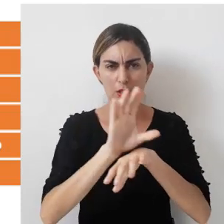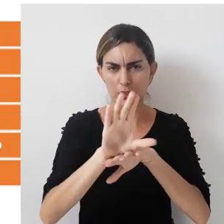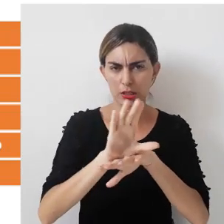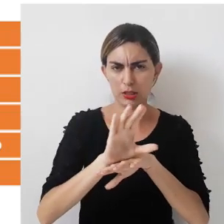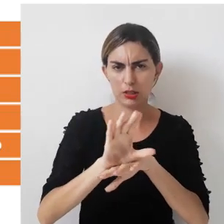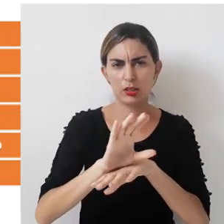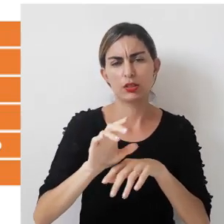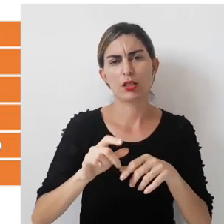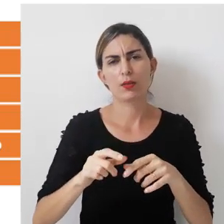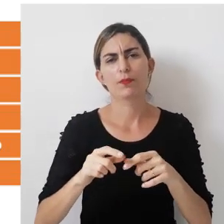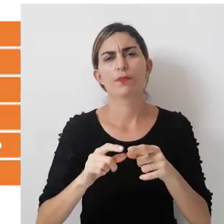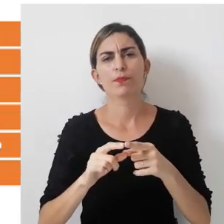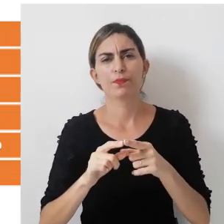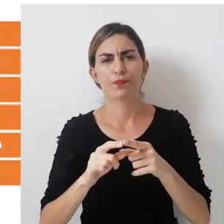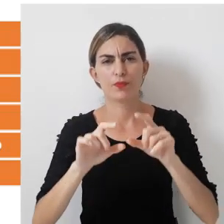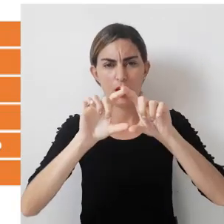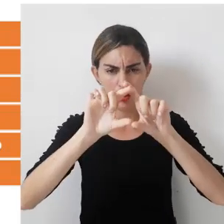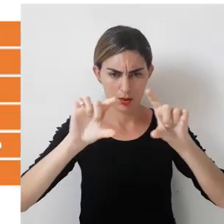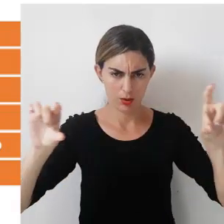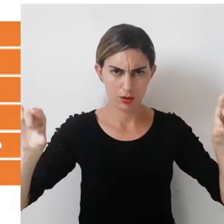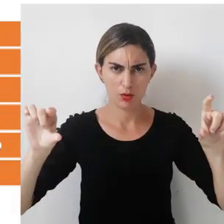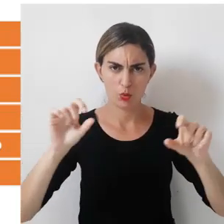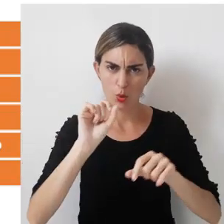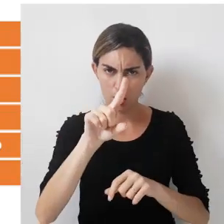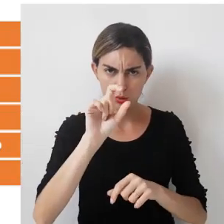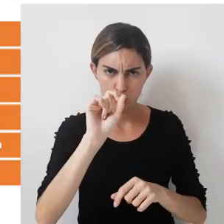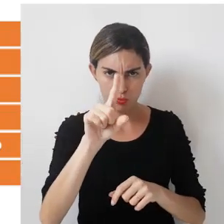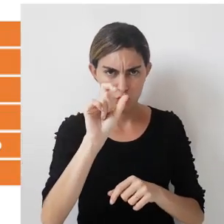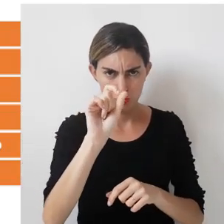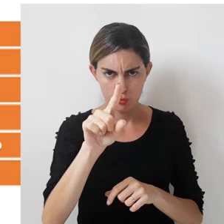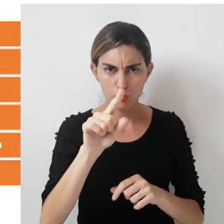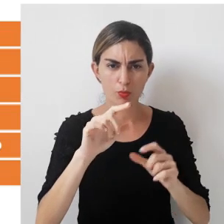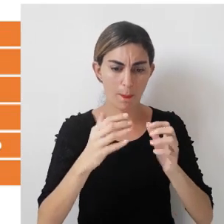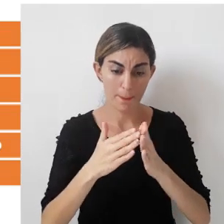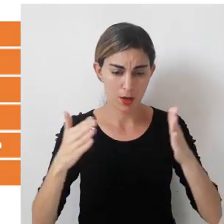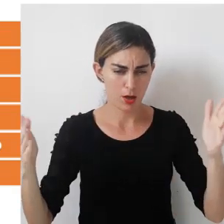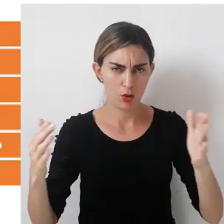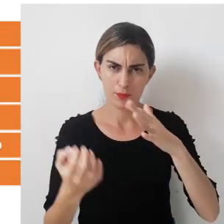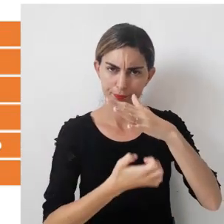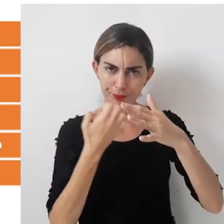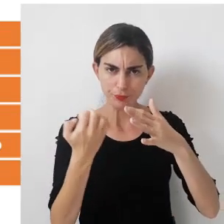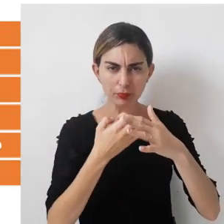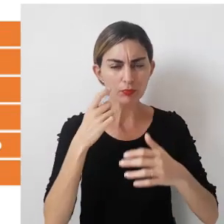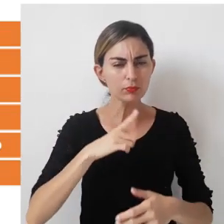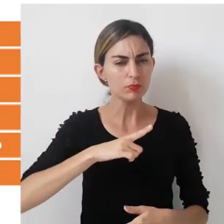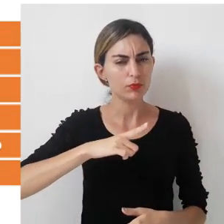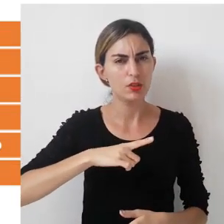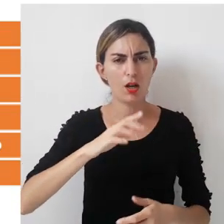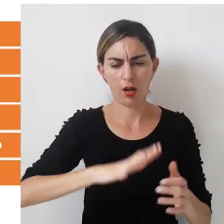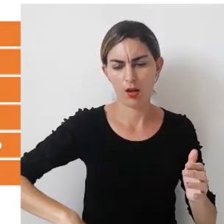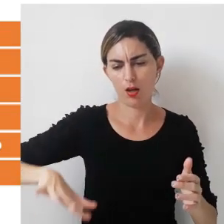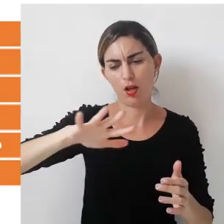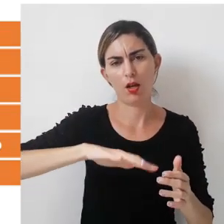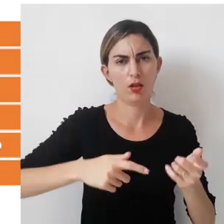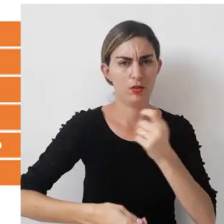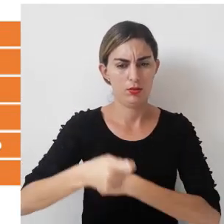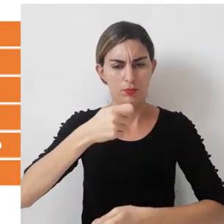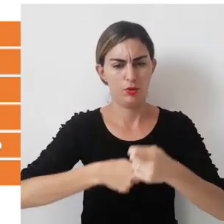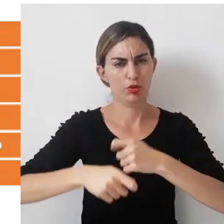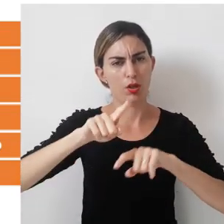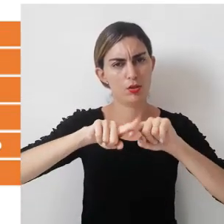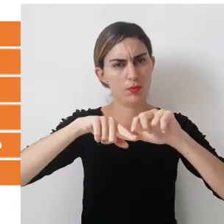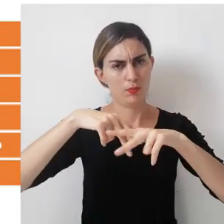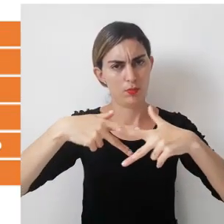cinza, nos retângulos, abaixo do retângulo azul de maior hierarquia da empresa, ali nós temos as áreas da